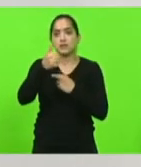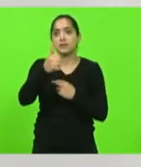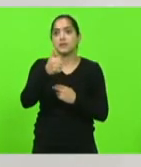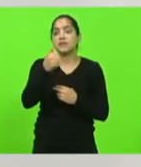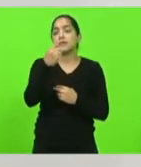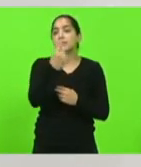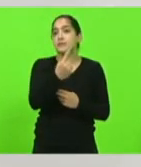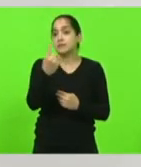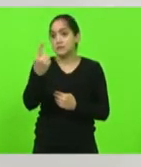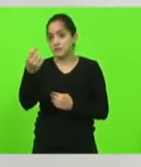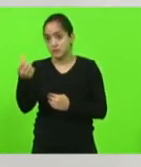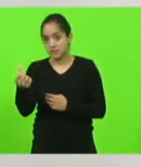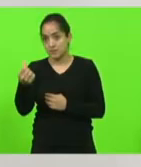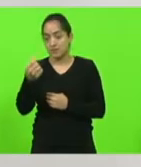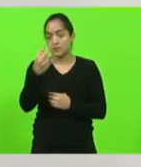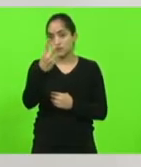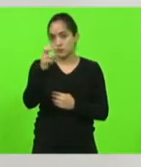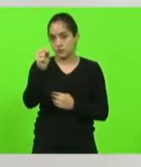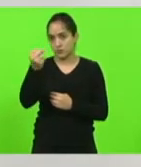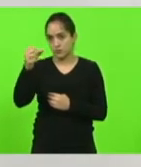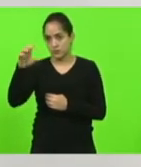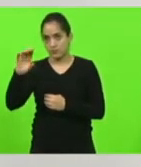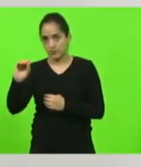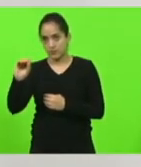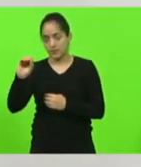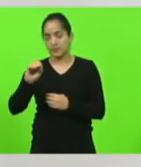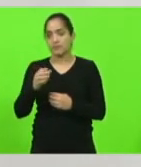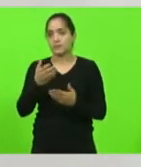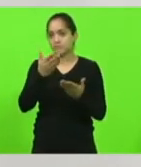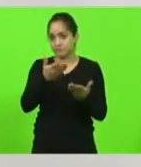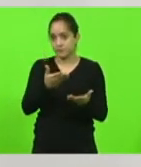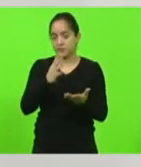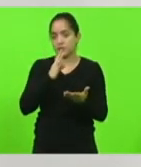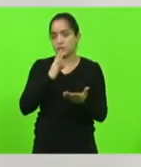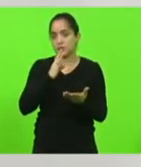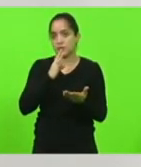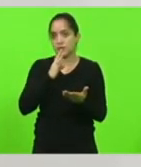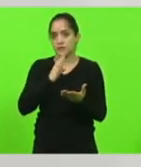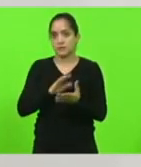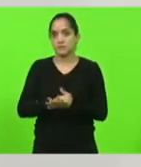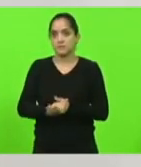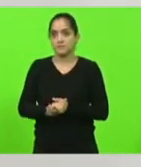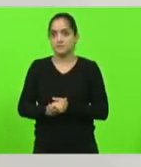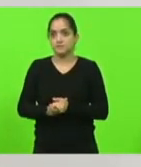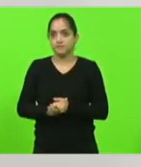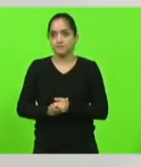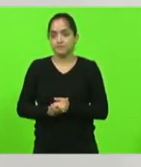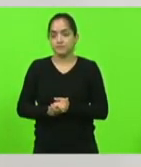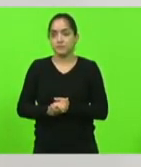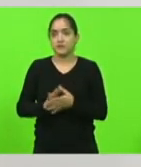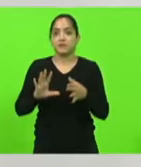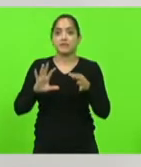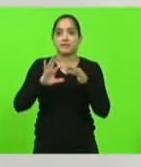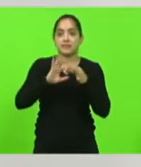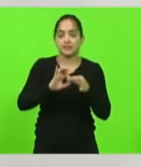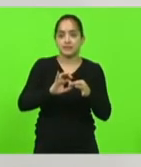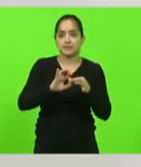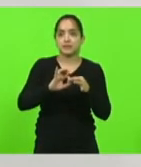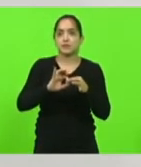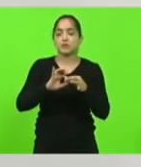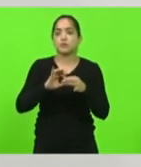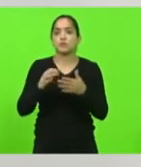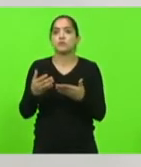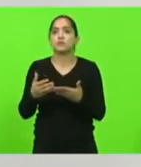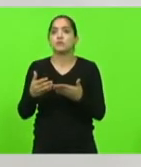-280 deputado Berlano que Vossa Excelência conhece depois faz a ligação com o chamado